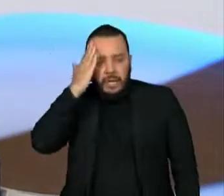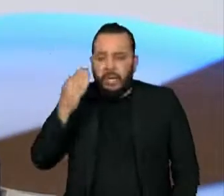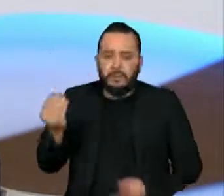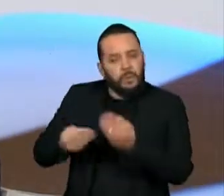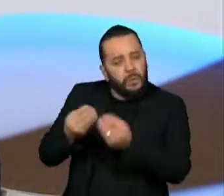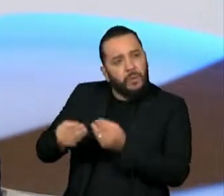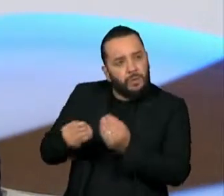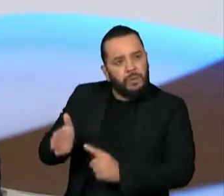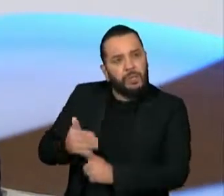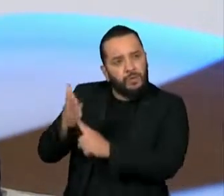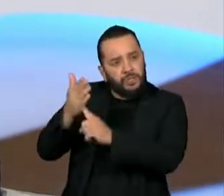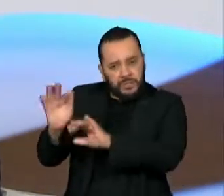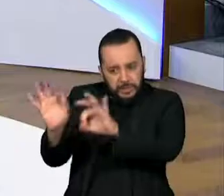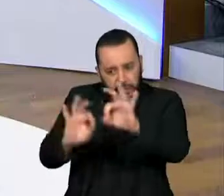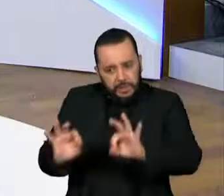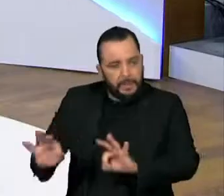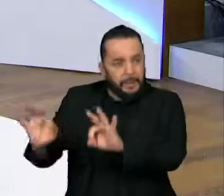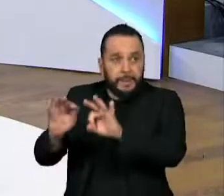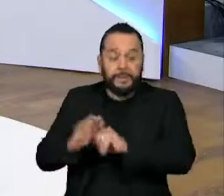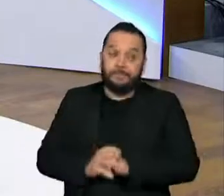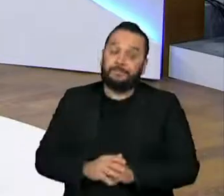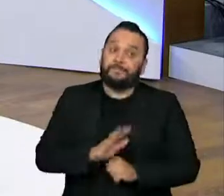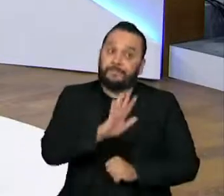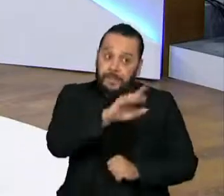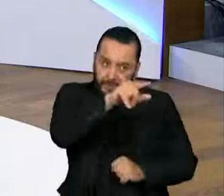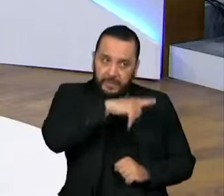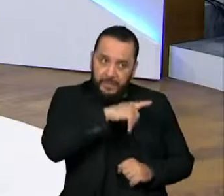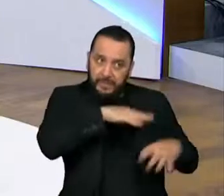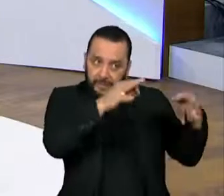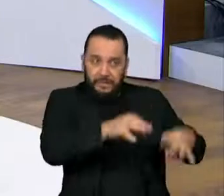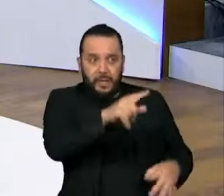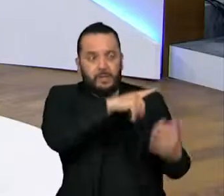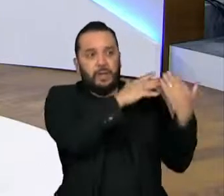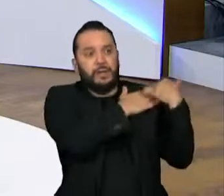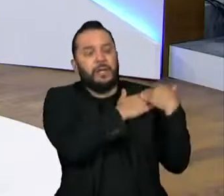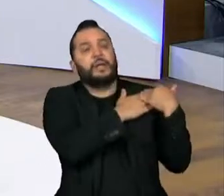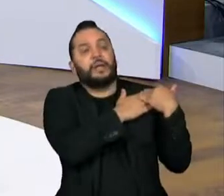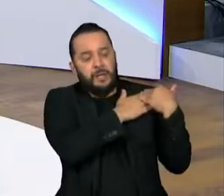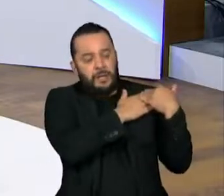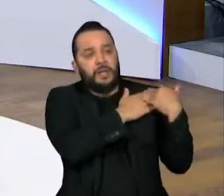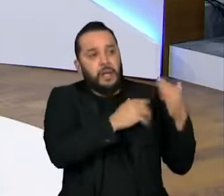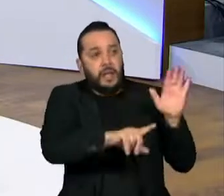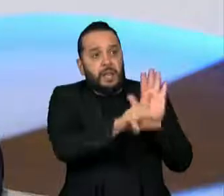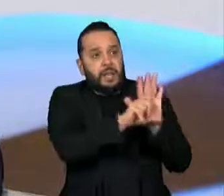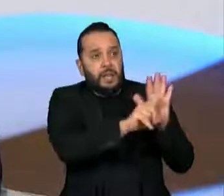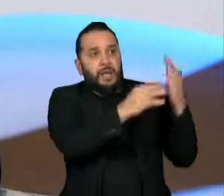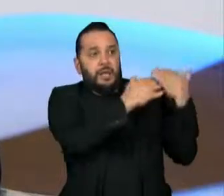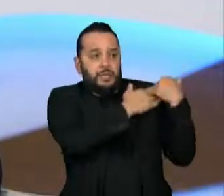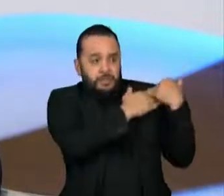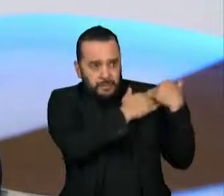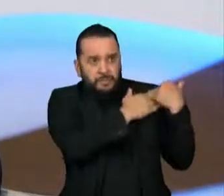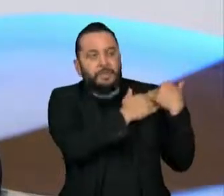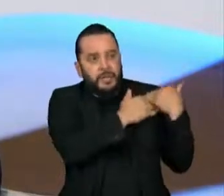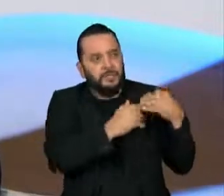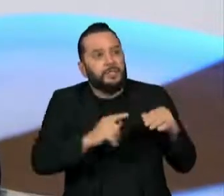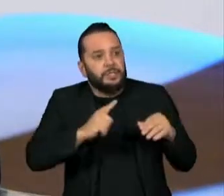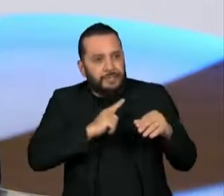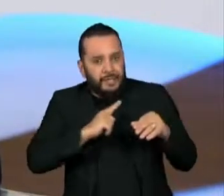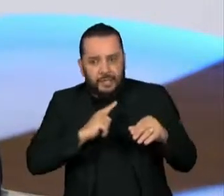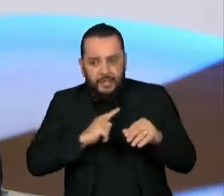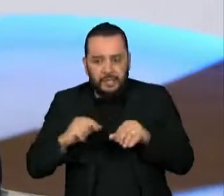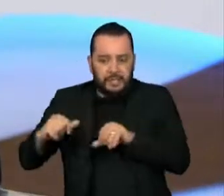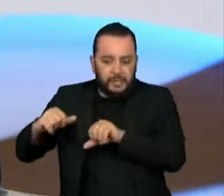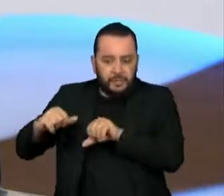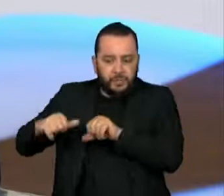tecnológico. Agora, você tem razão ao notar, sim. A Lei de Responsabilidade veio sendo erodida ao longo do